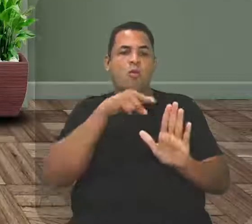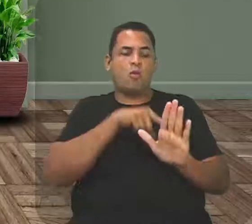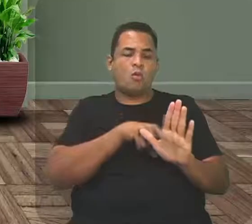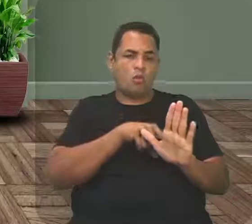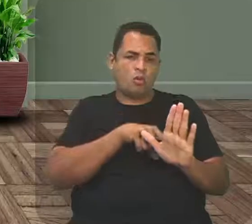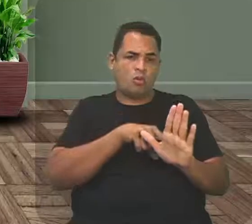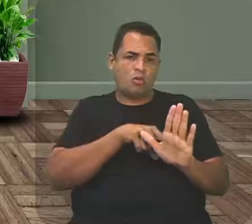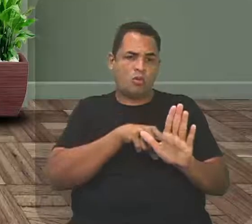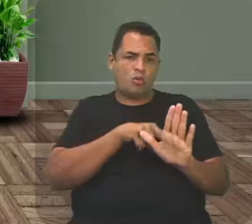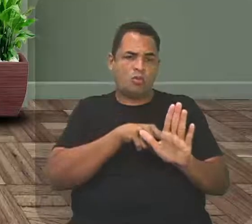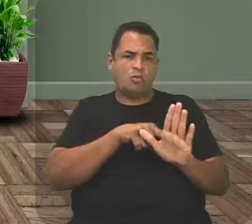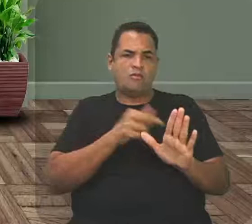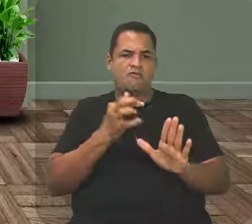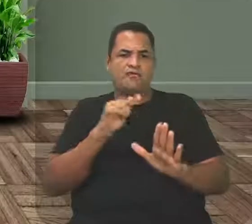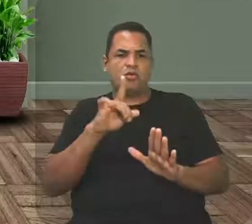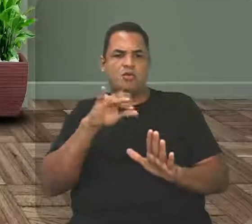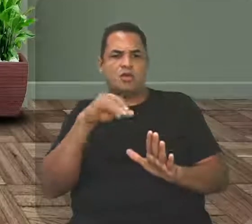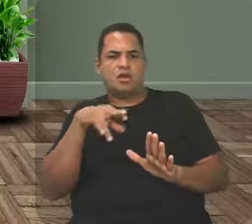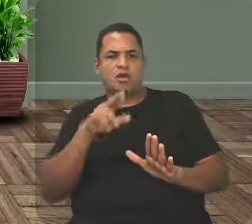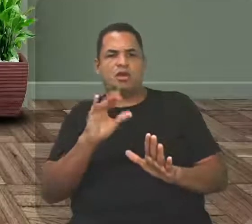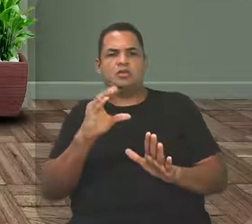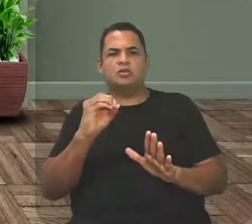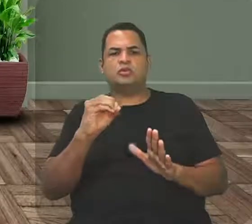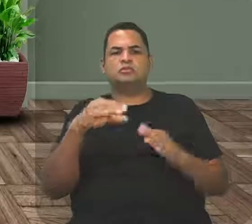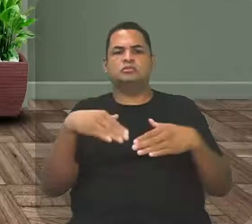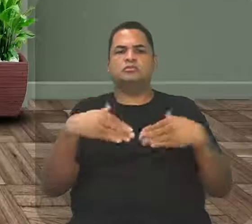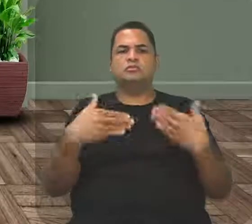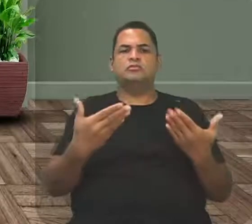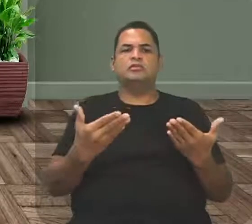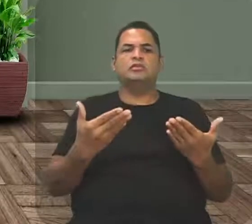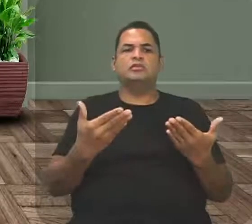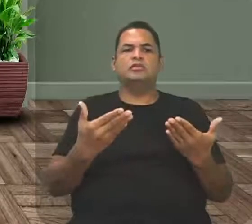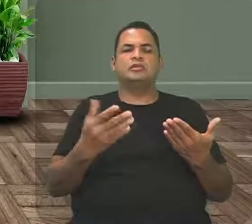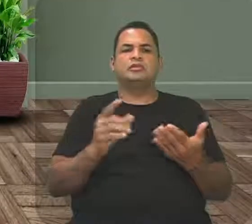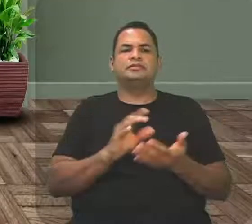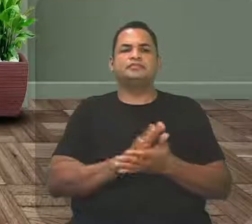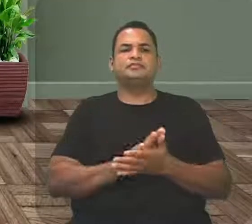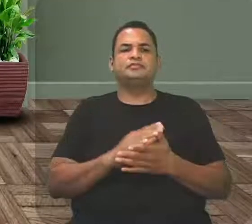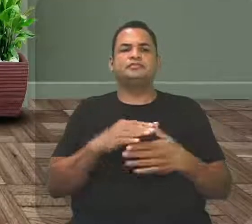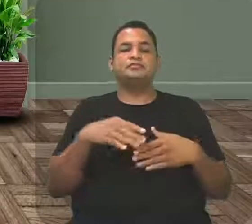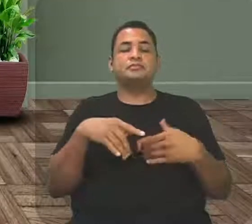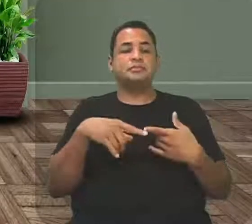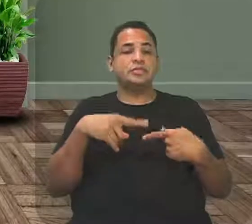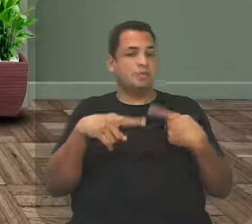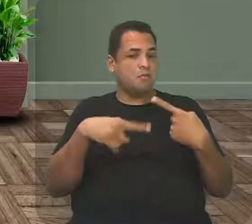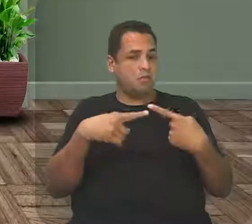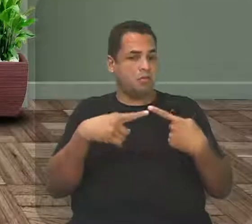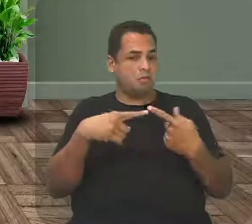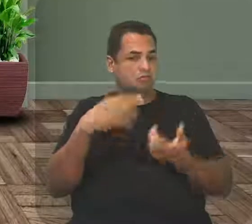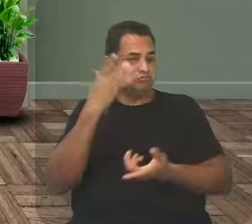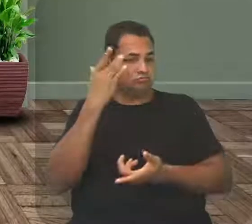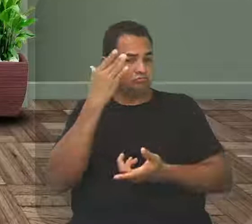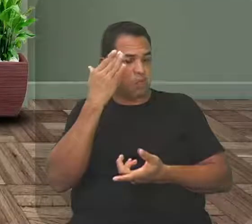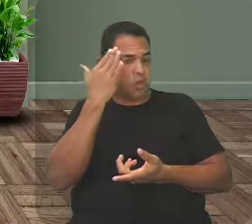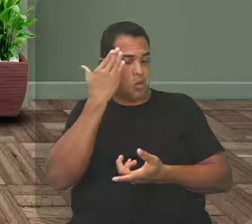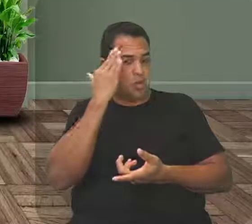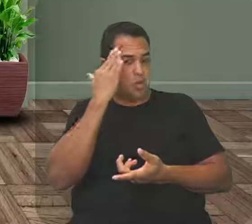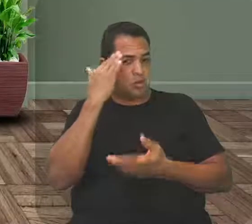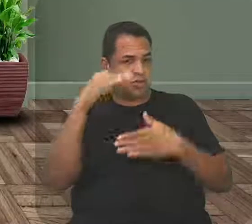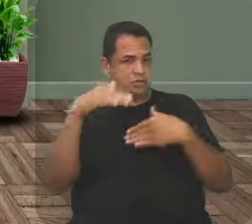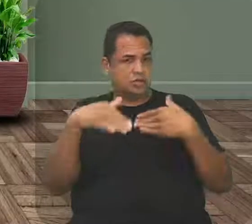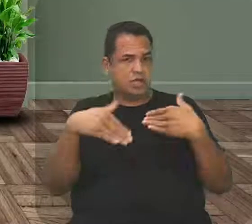Sentido figurado. Tá? Vamos já já entender quando é possível só utilizar esse termo